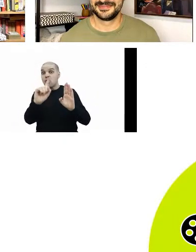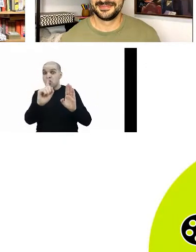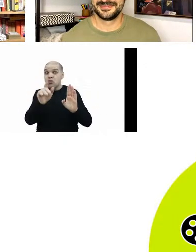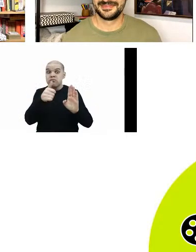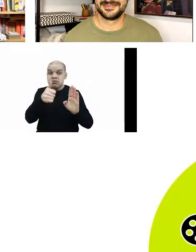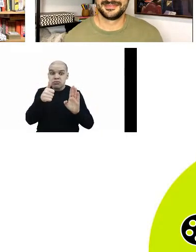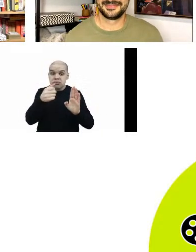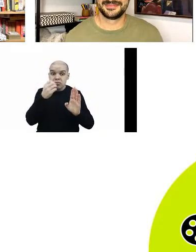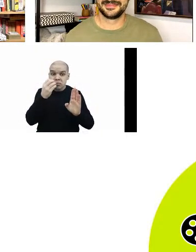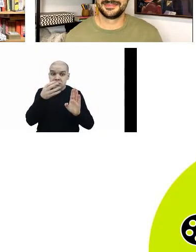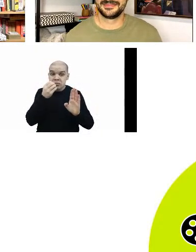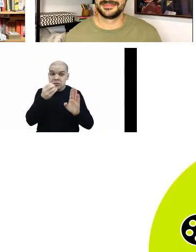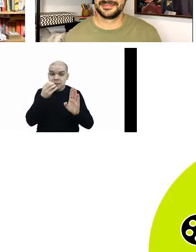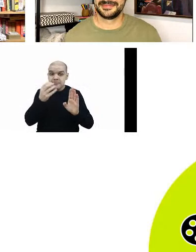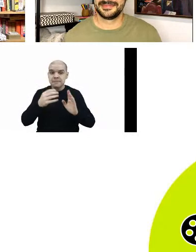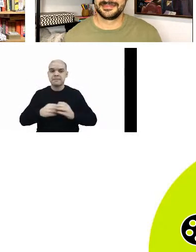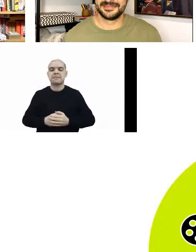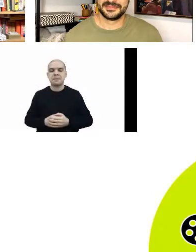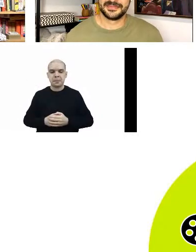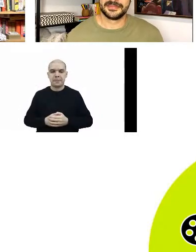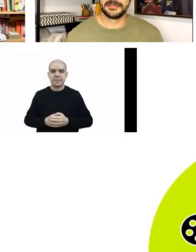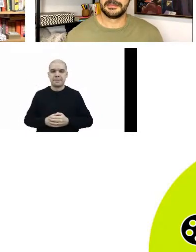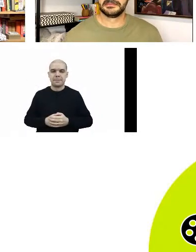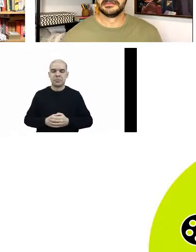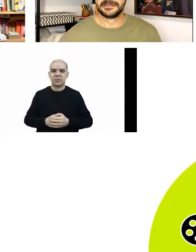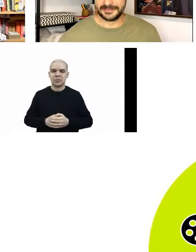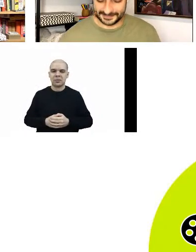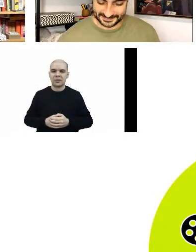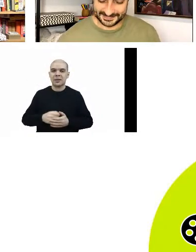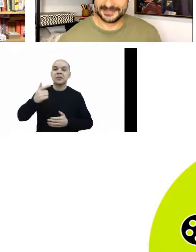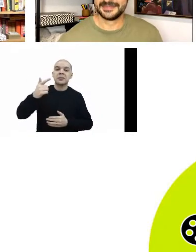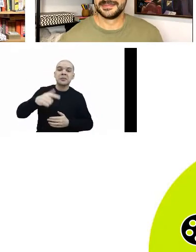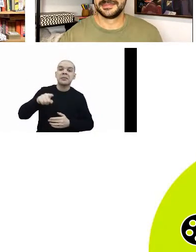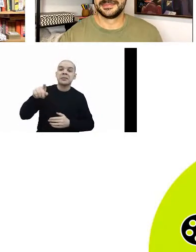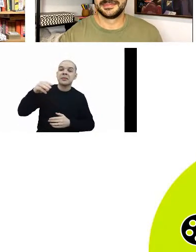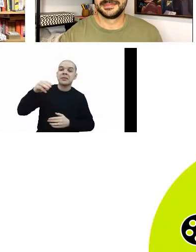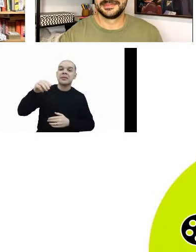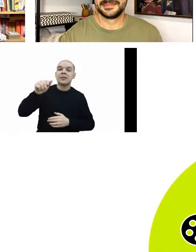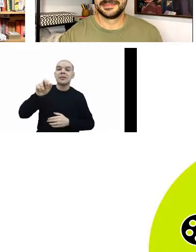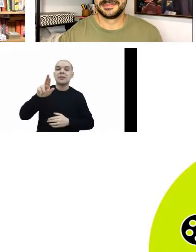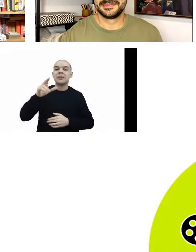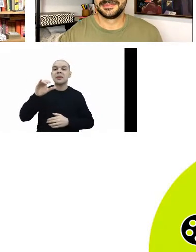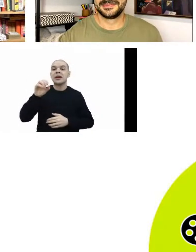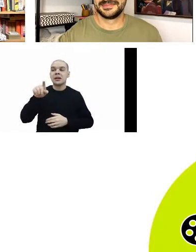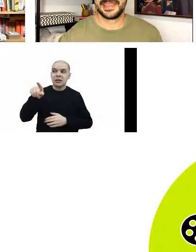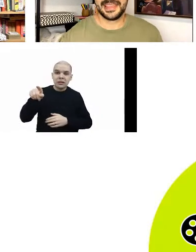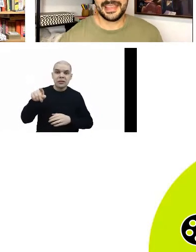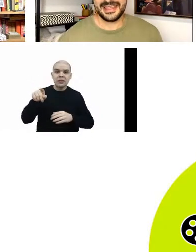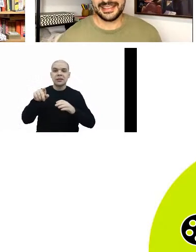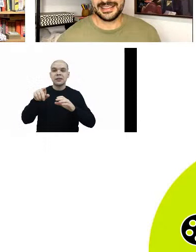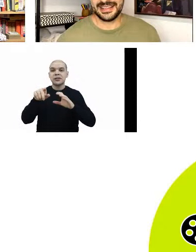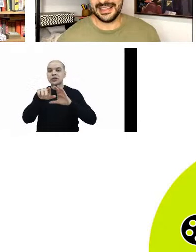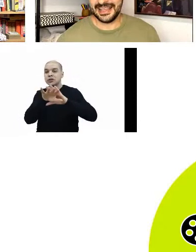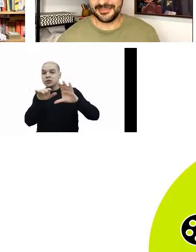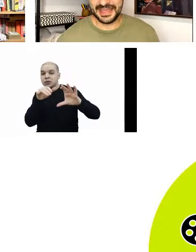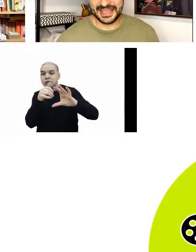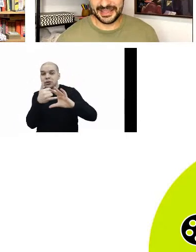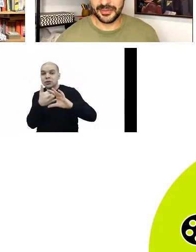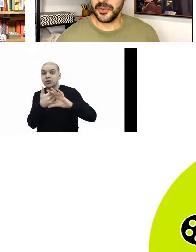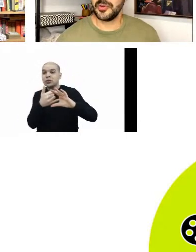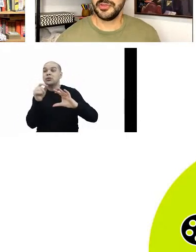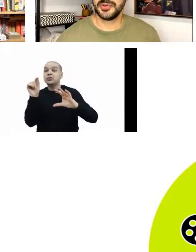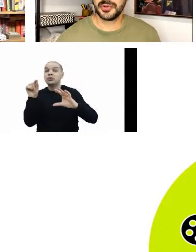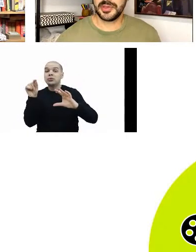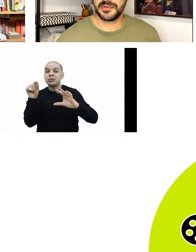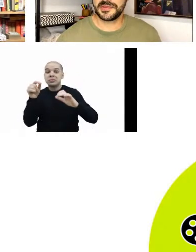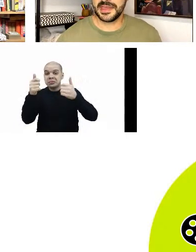quem quiser também saber dos teus projetos, do teu canal aí, só dar um alô para o pessoal também, pode falar. Ah, bem,